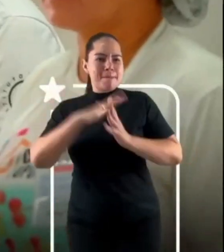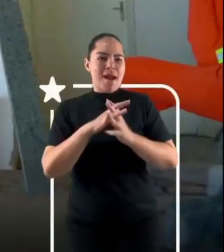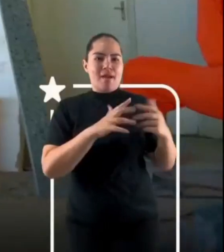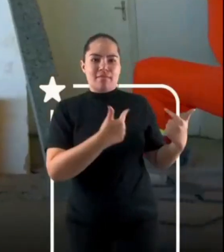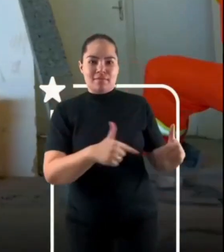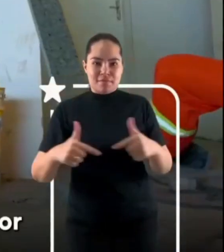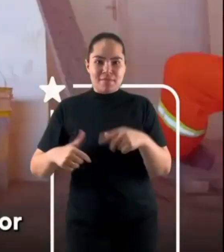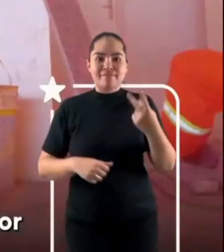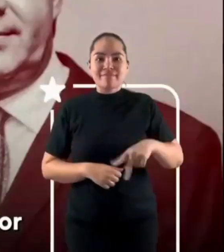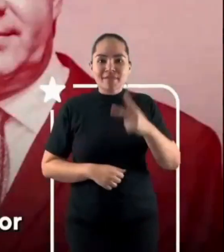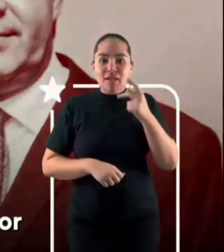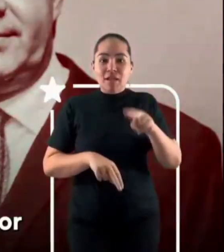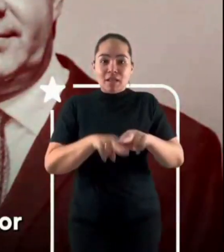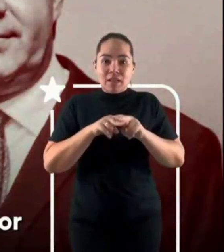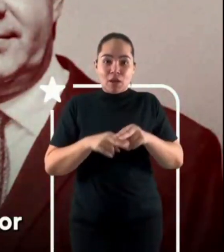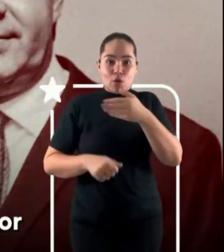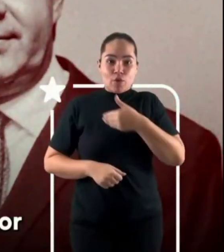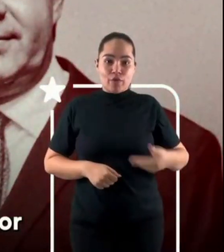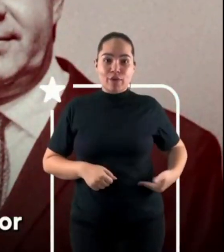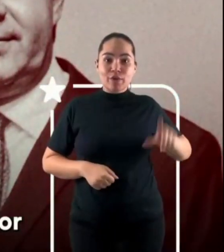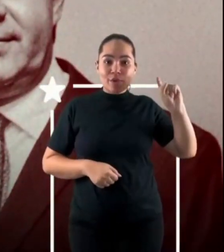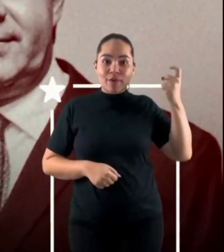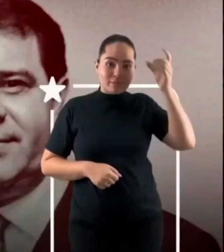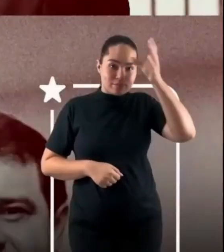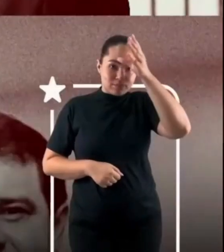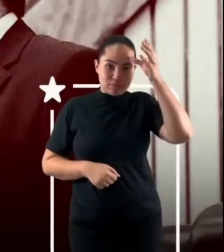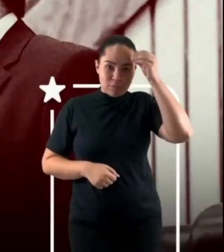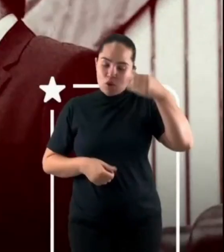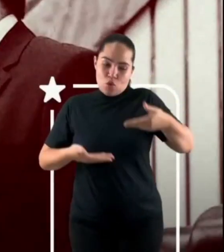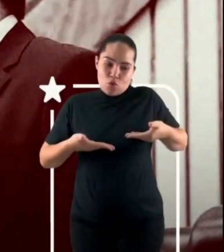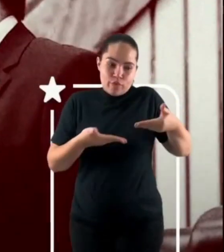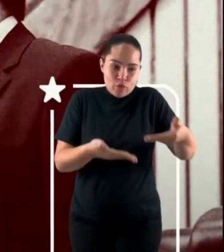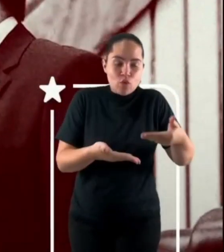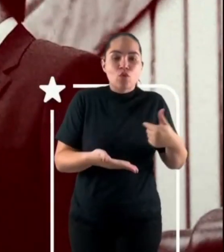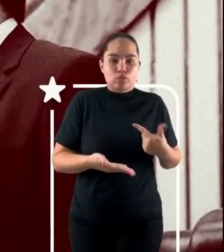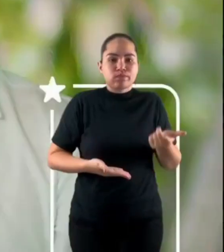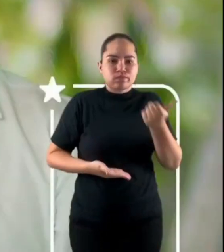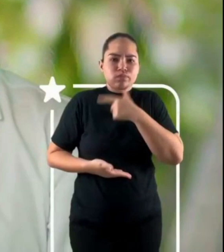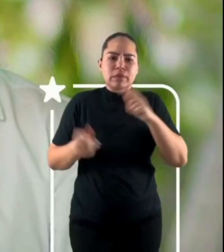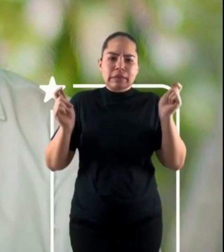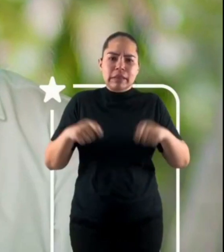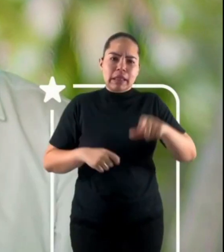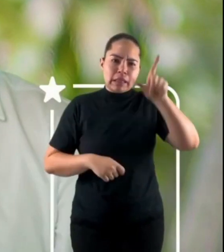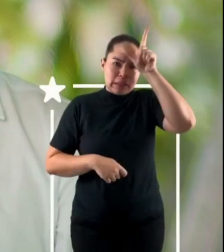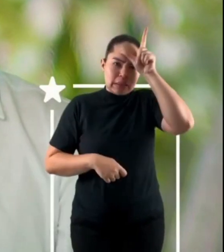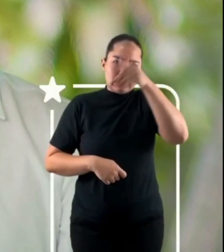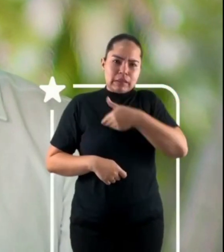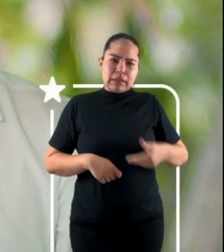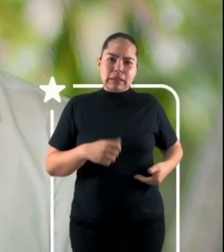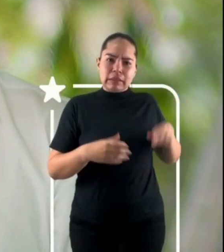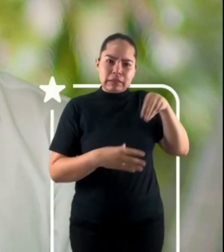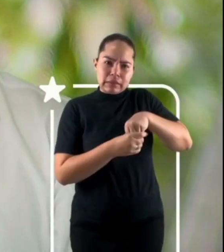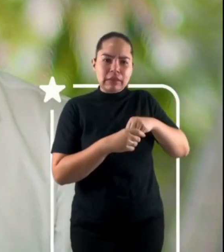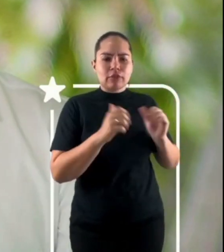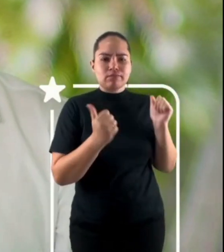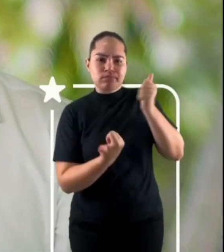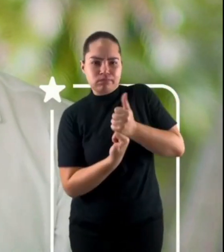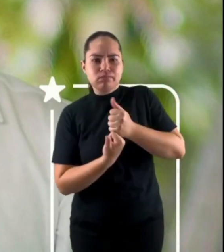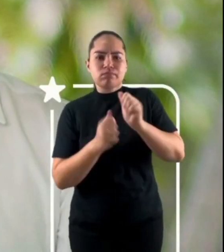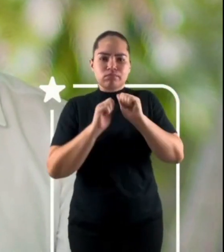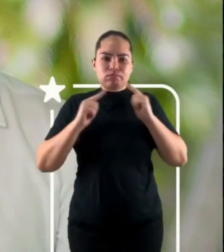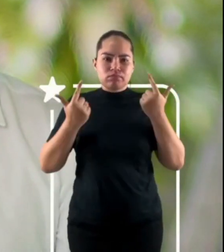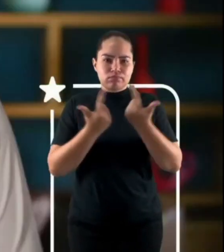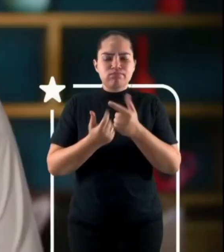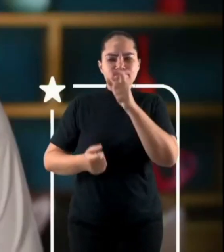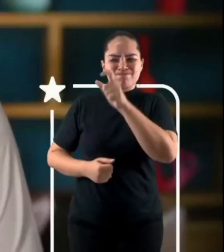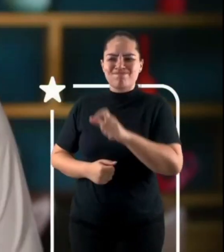Ceará bateu o recorde de emprego. Fui convidado pelo governador Camilo Santana para assumir a liderança do governo na